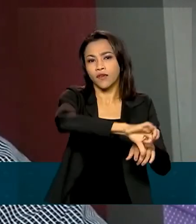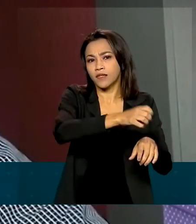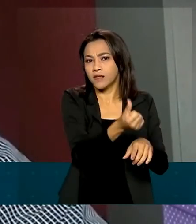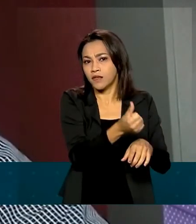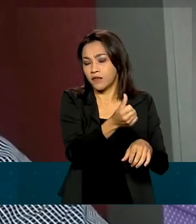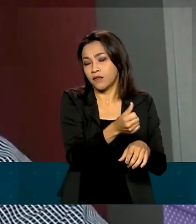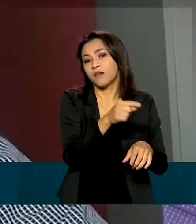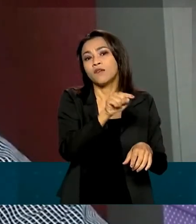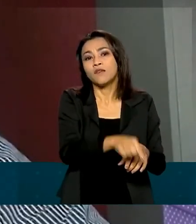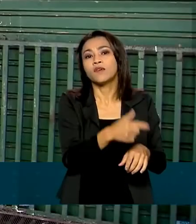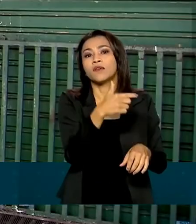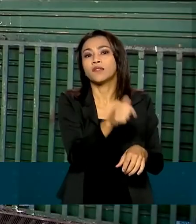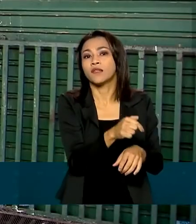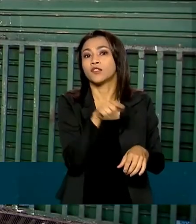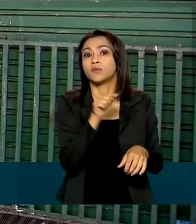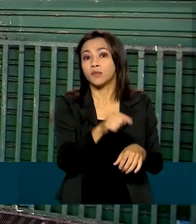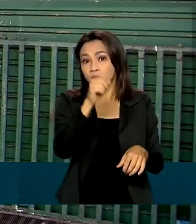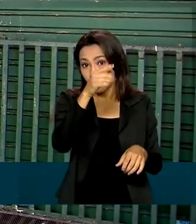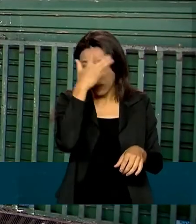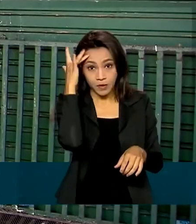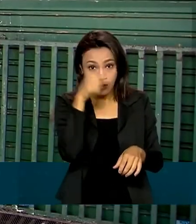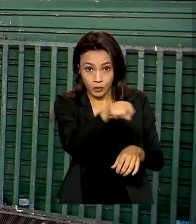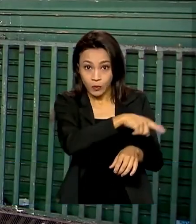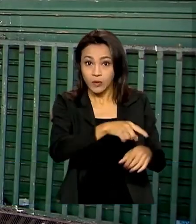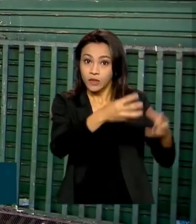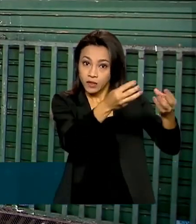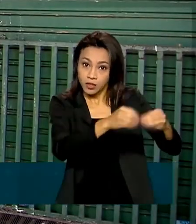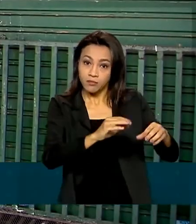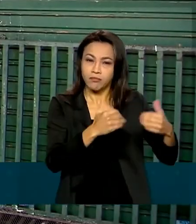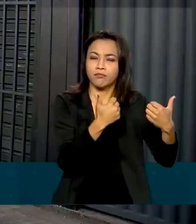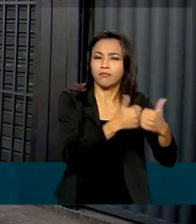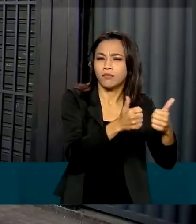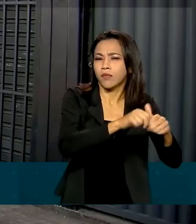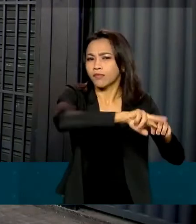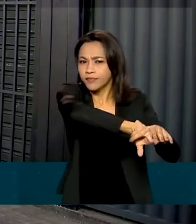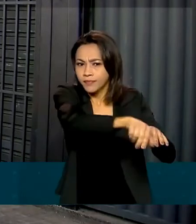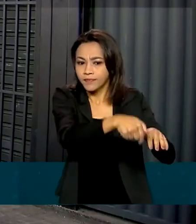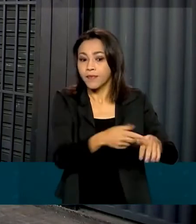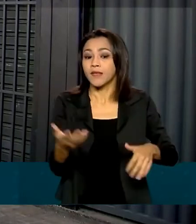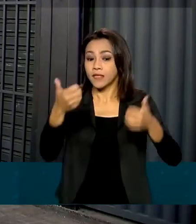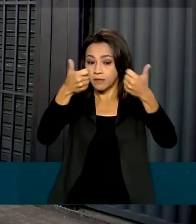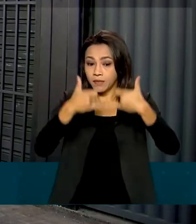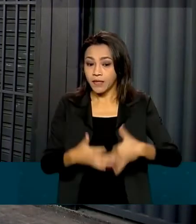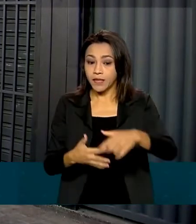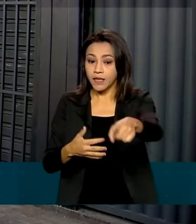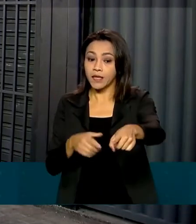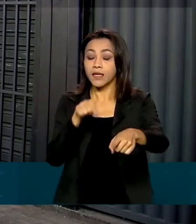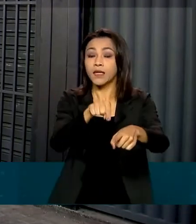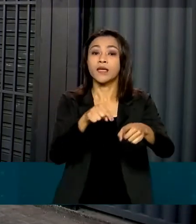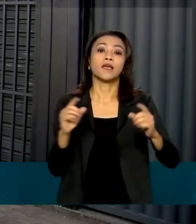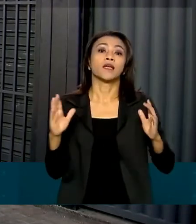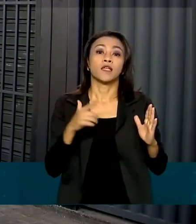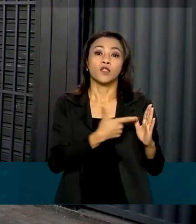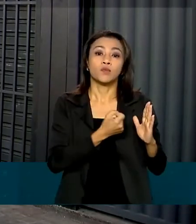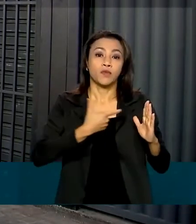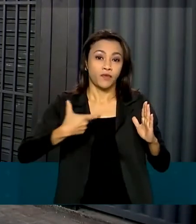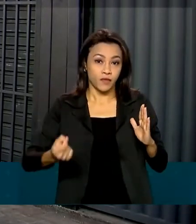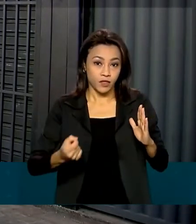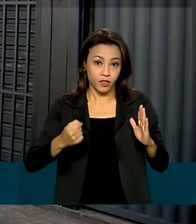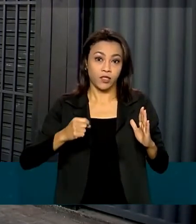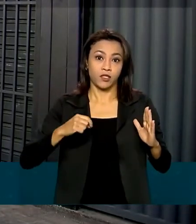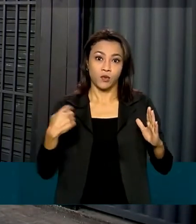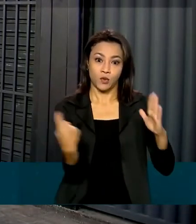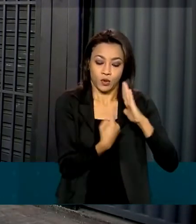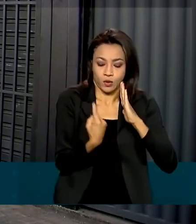,7 mil pessoas. A pesquisa do IBGE também aponta que, em 2020, o isolamento social ocasionado pela